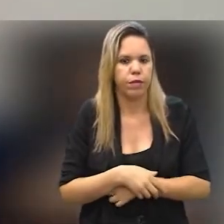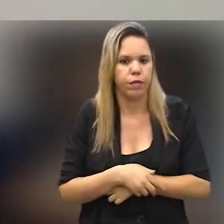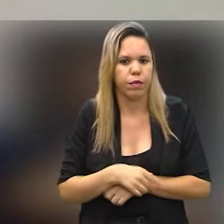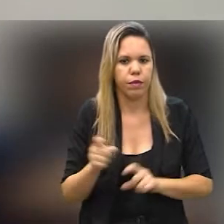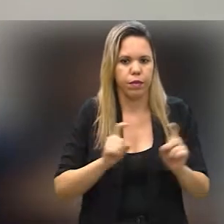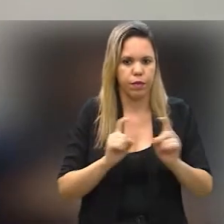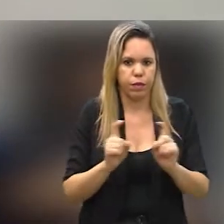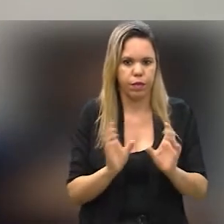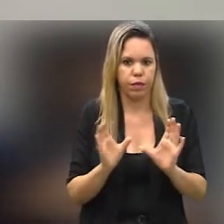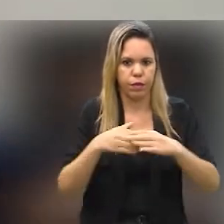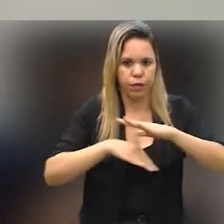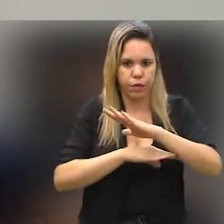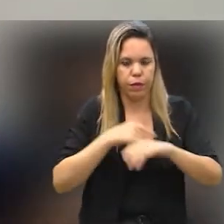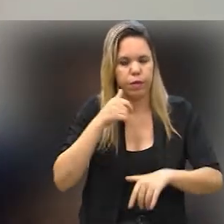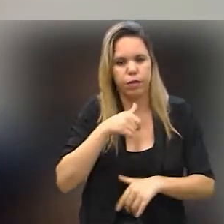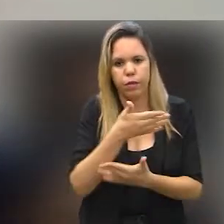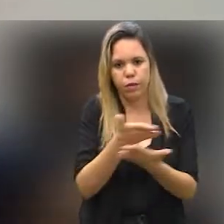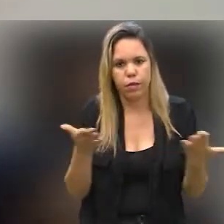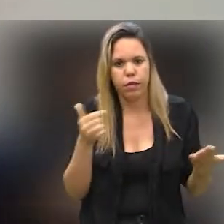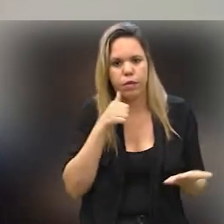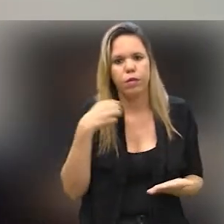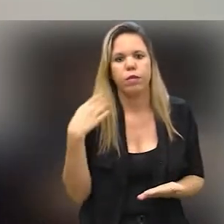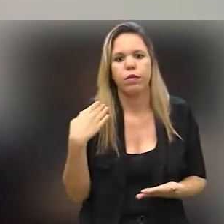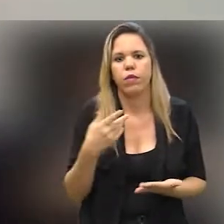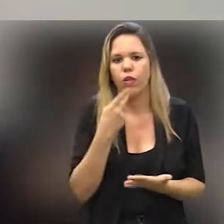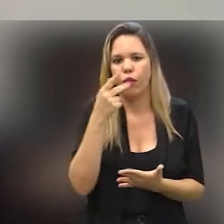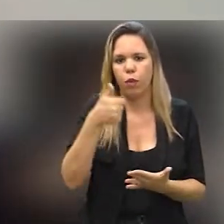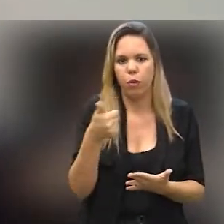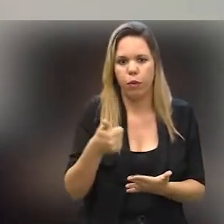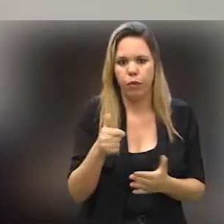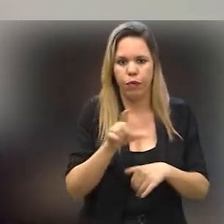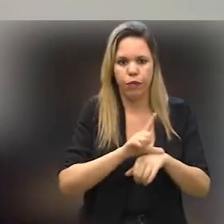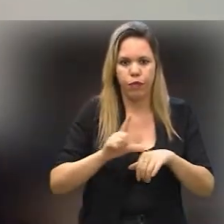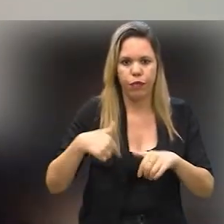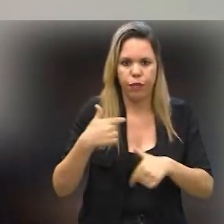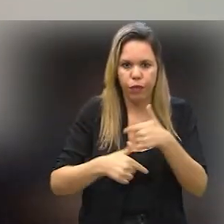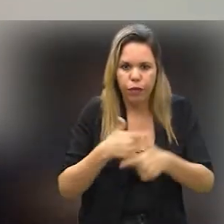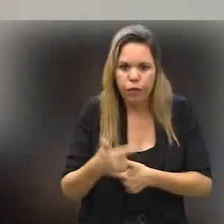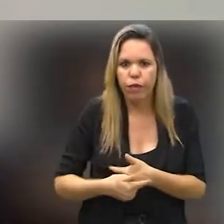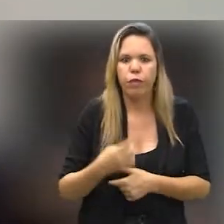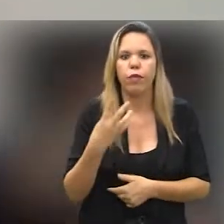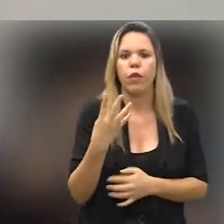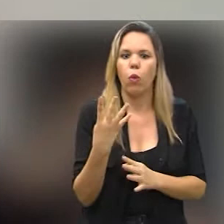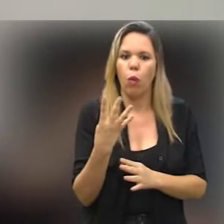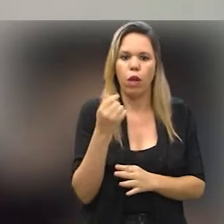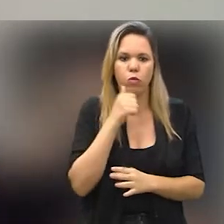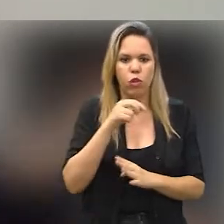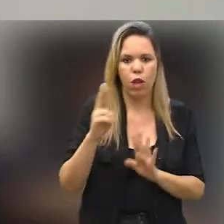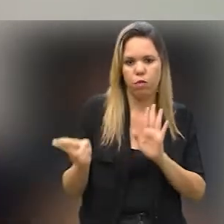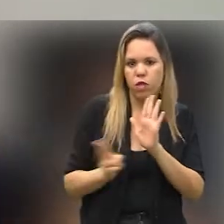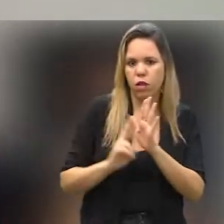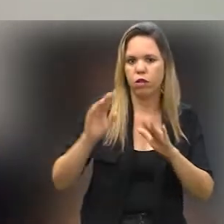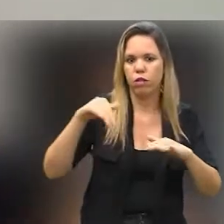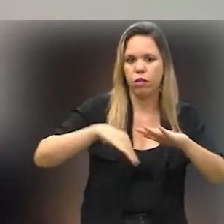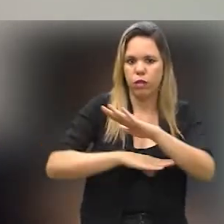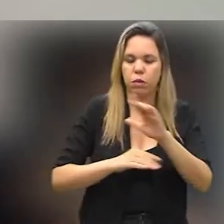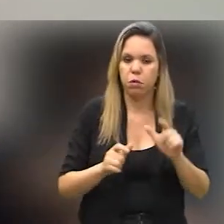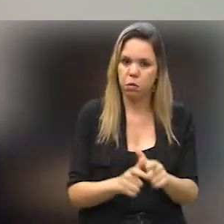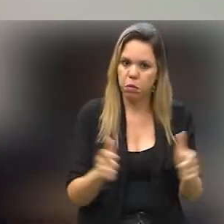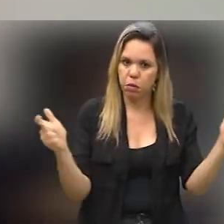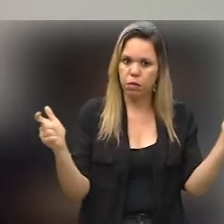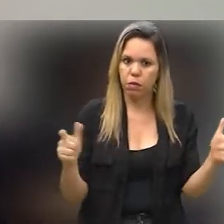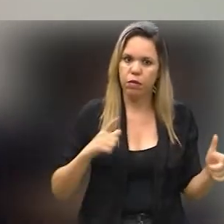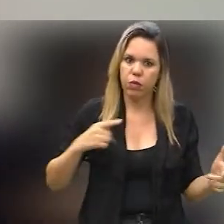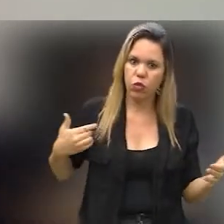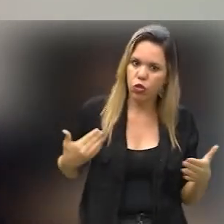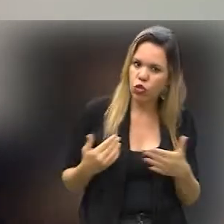da reunião da comissão da mulher, que a Mariana colocou nessa primeira legislatura que a gente tem quatro representantes dentro da casa, que é